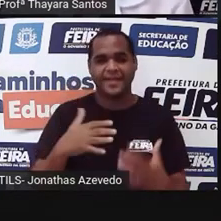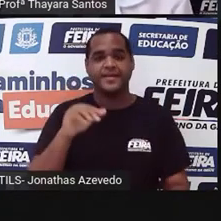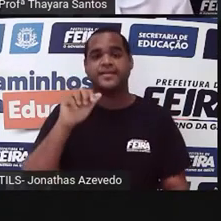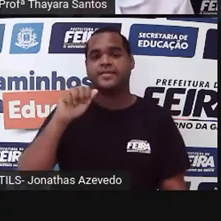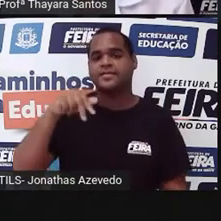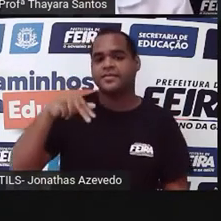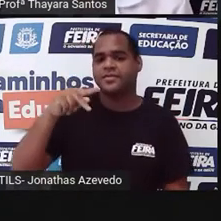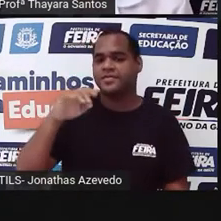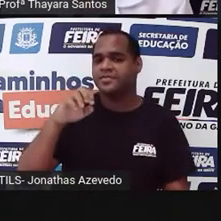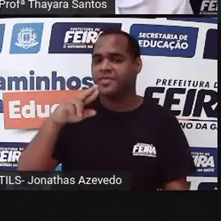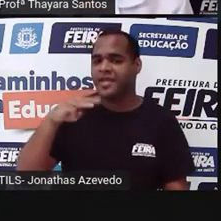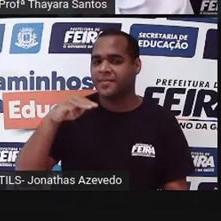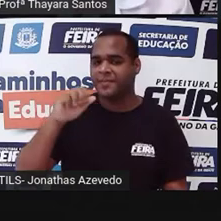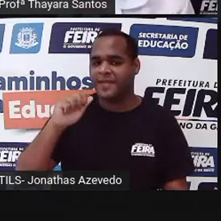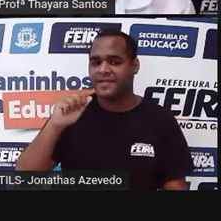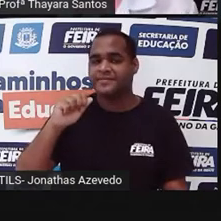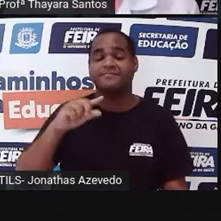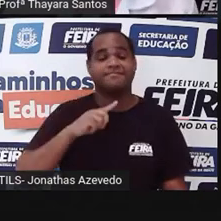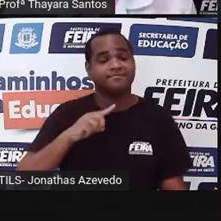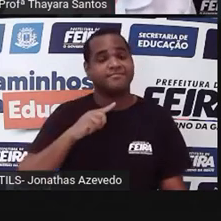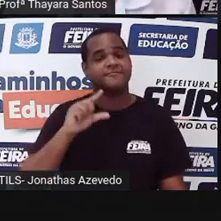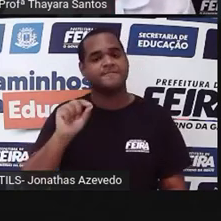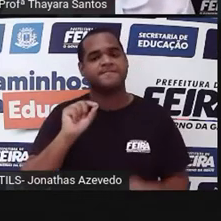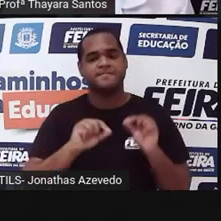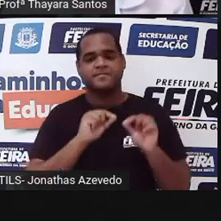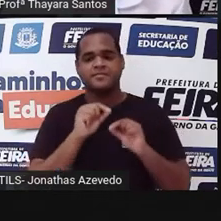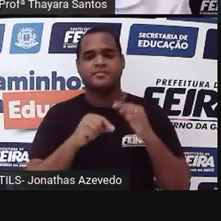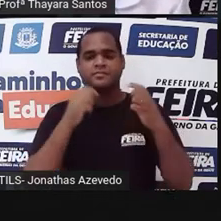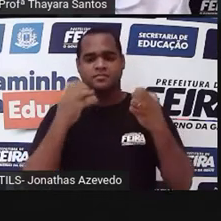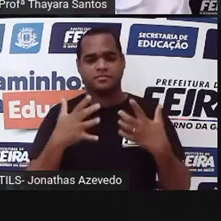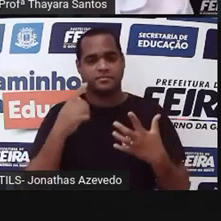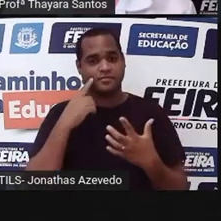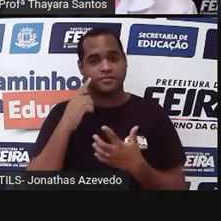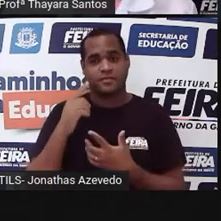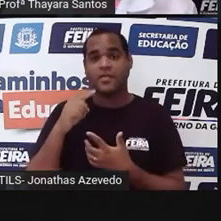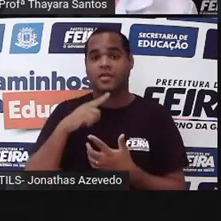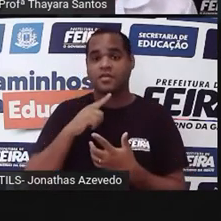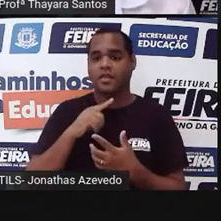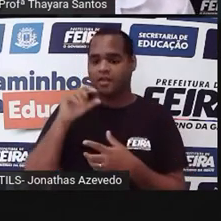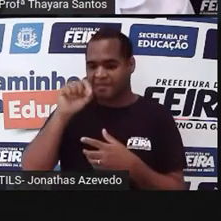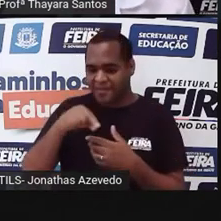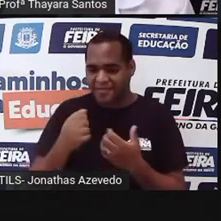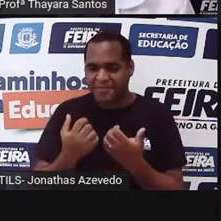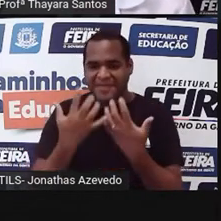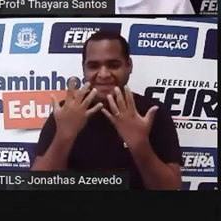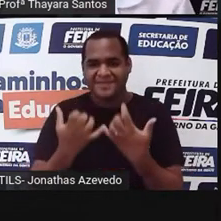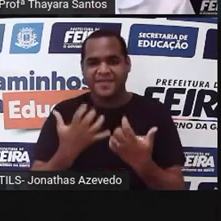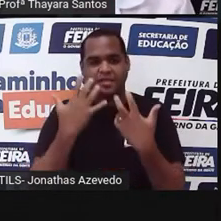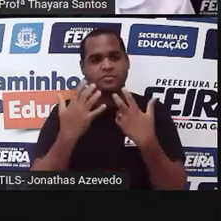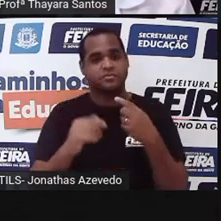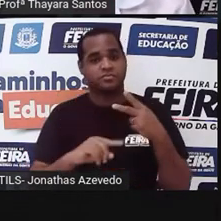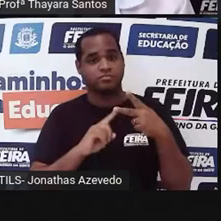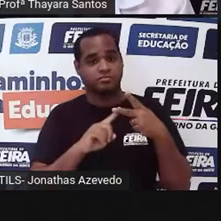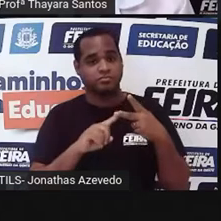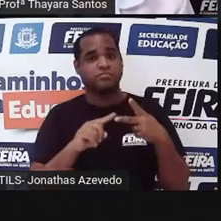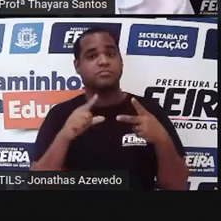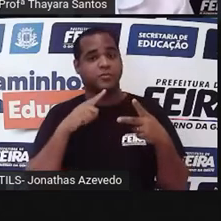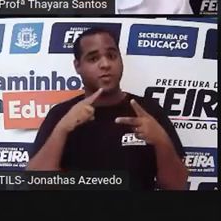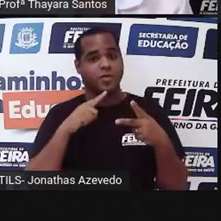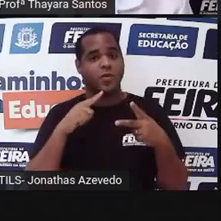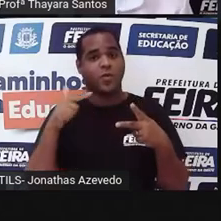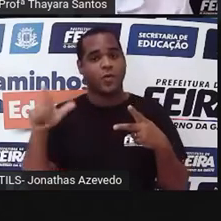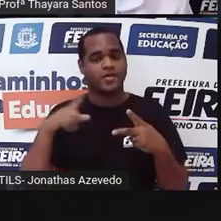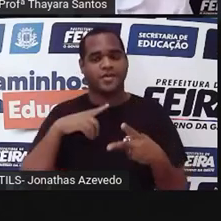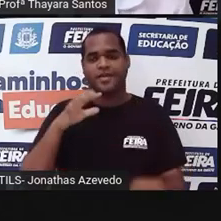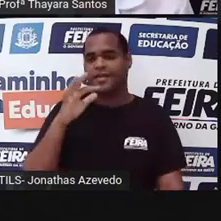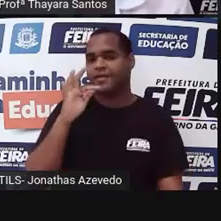angiospermas. As angiospermas, assim como as gimnospermas, elas são plantas com sementes. Mas além das sementes, essas plantas também vão